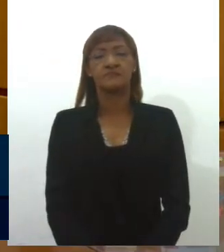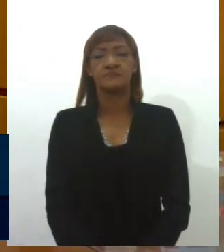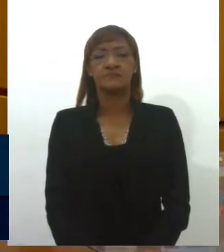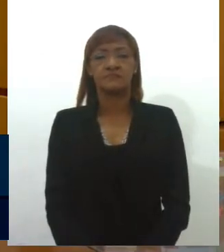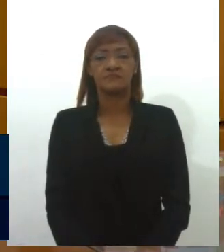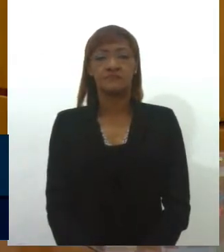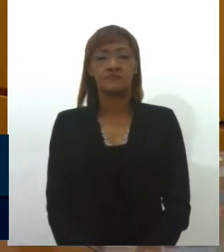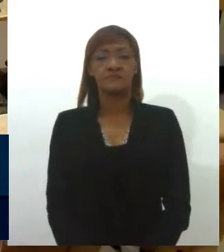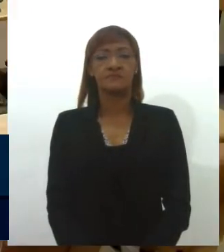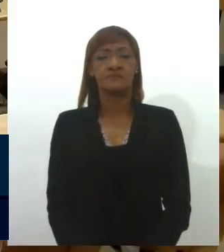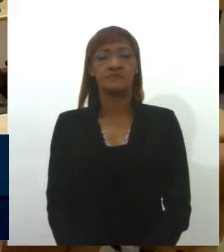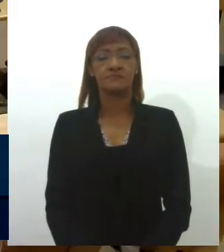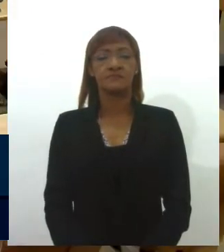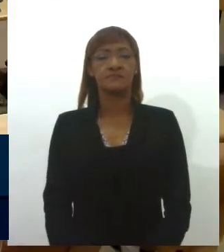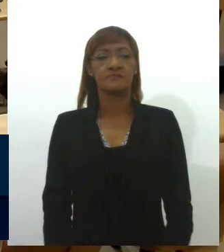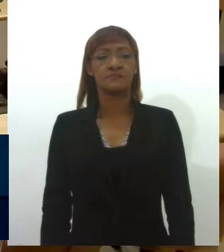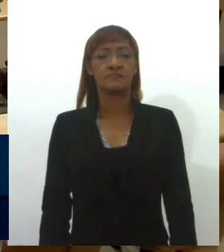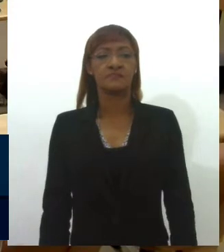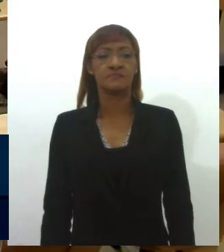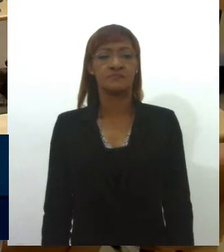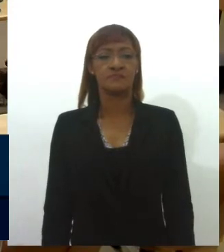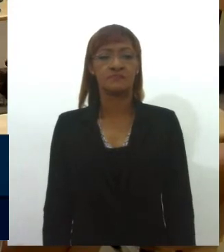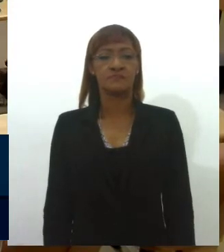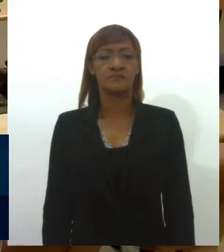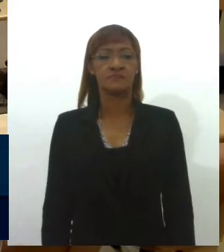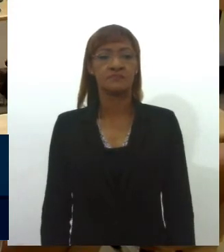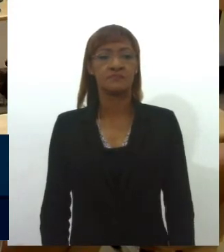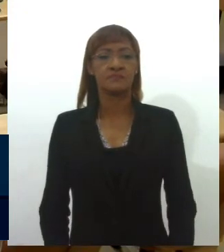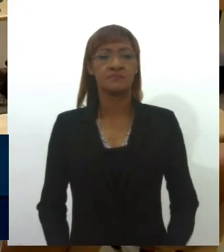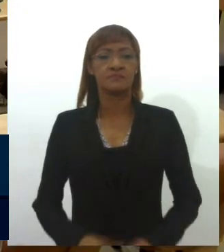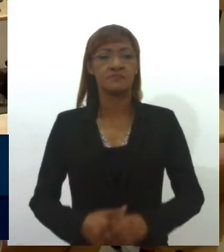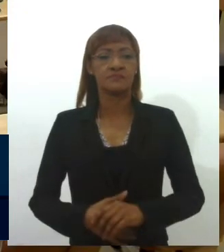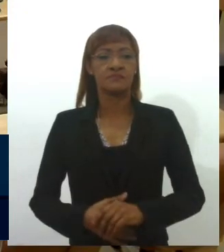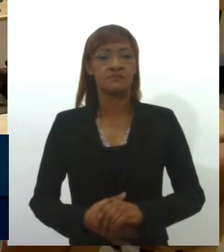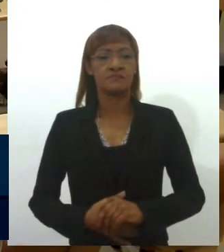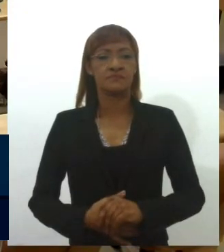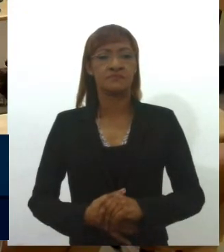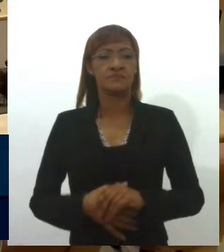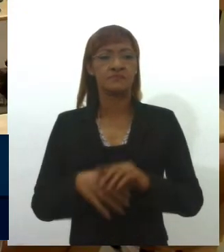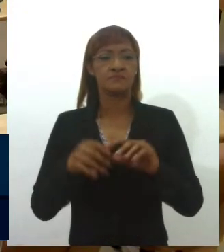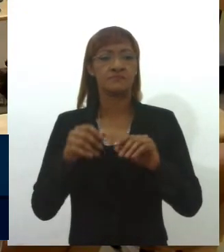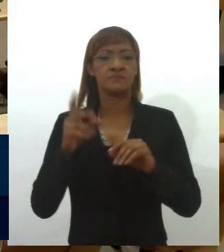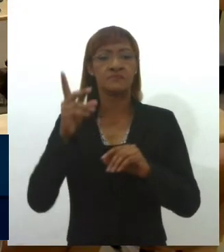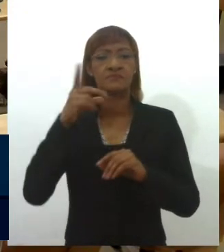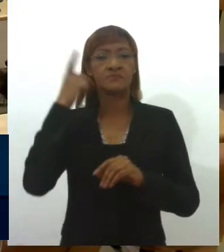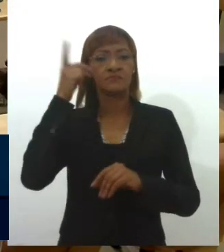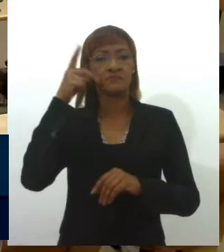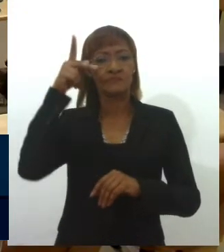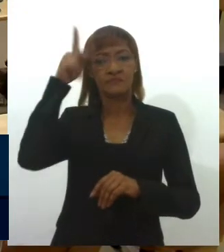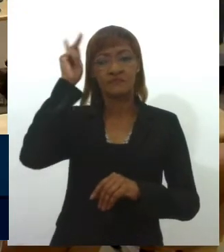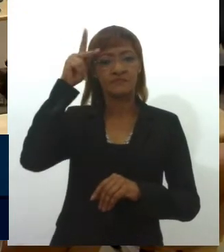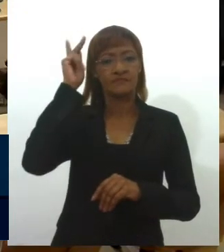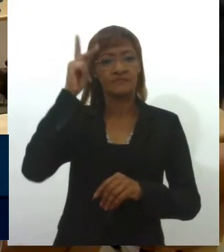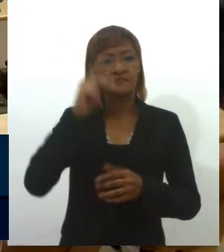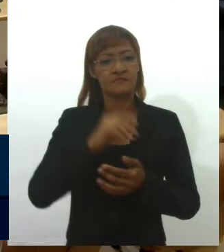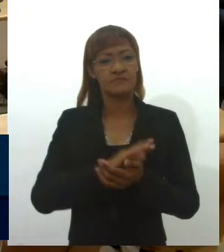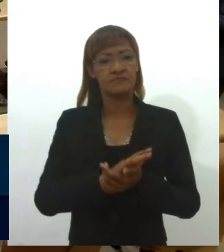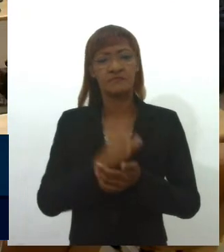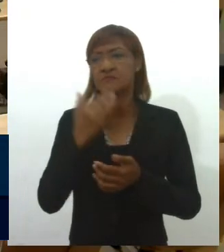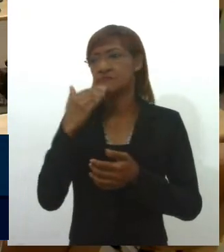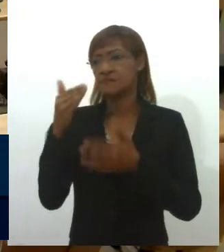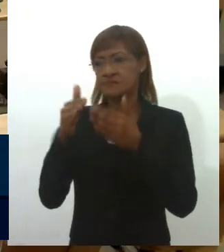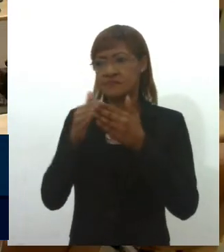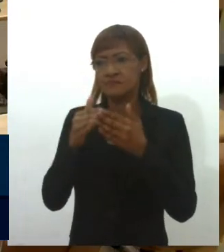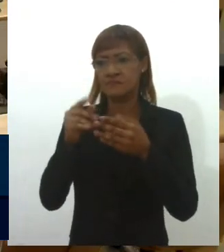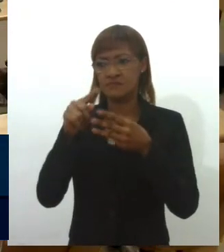Nós temos ainda uma escrita no grande expediente que é a deputada Quinti Lima. Só peço licença por três